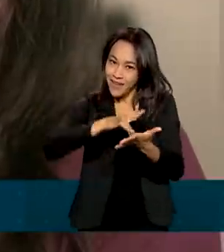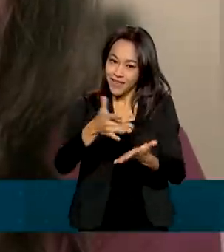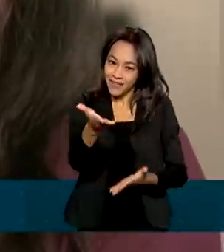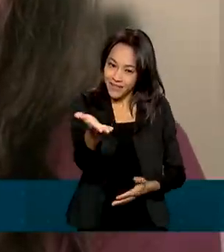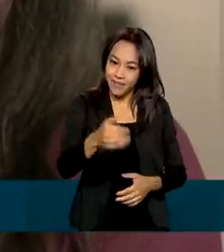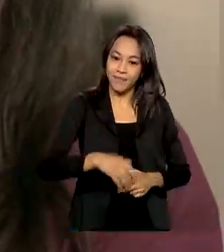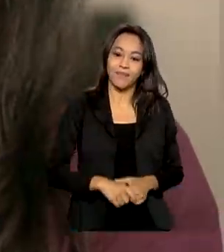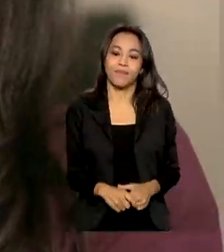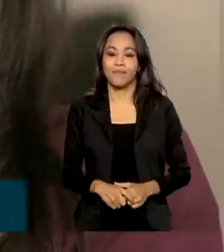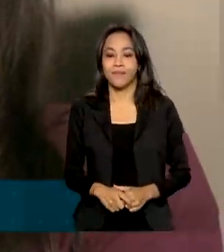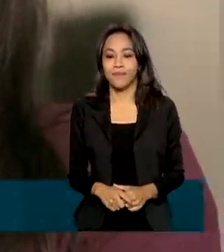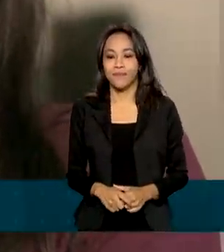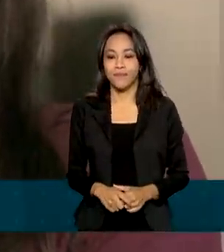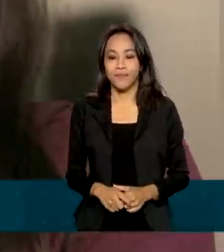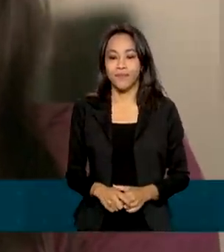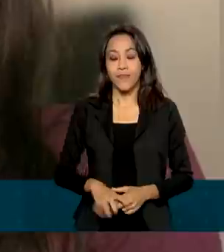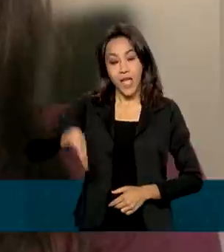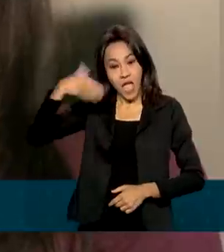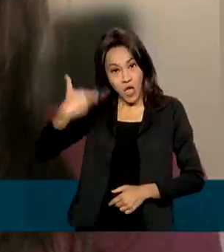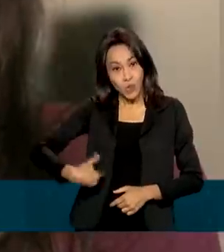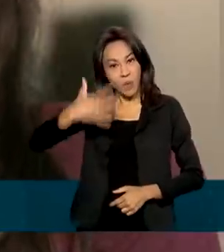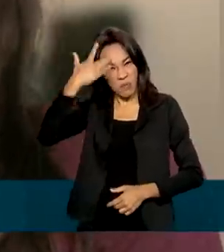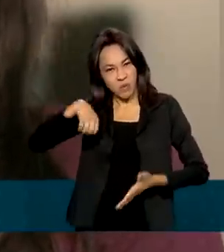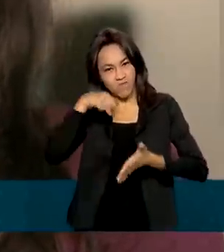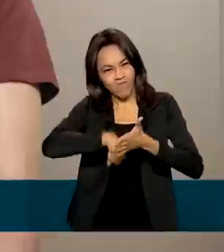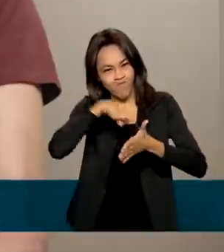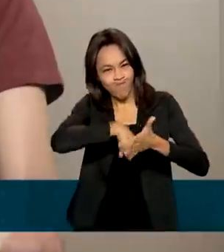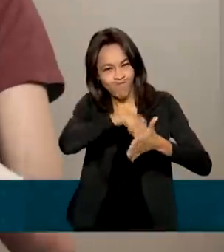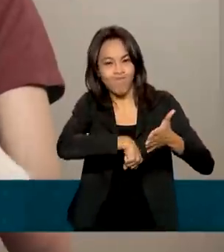sou uma pessoa muito persistente,